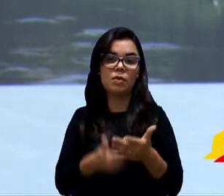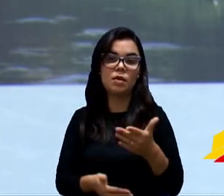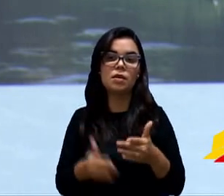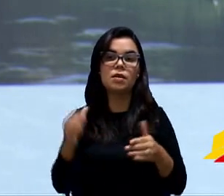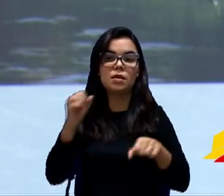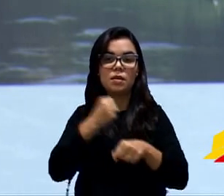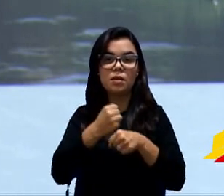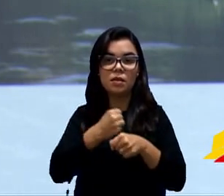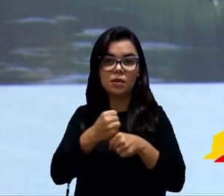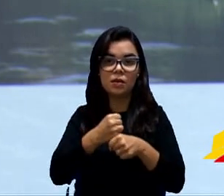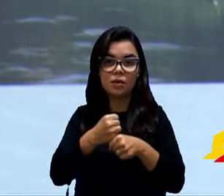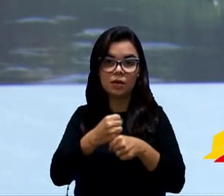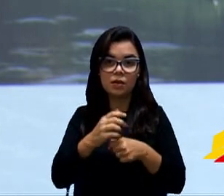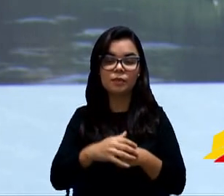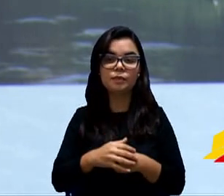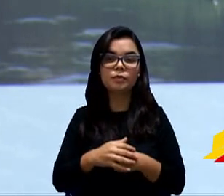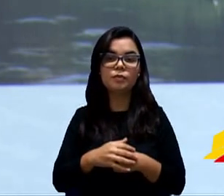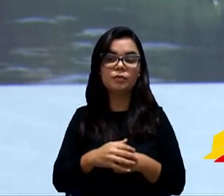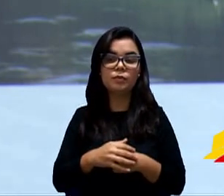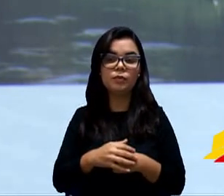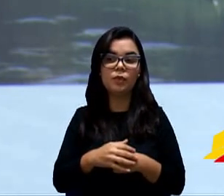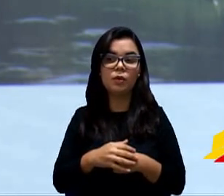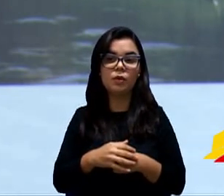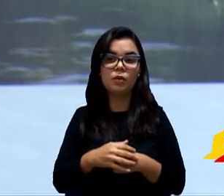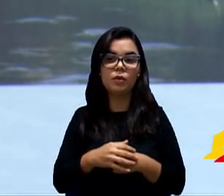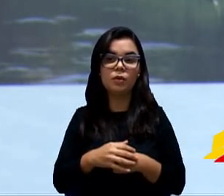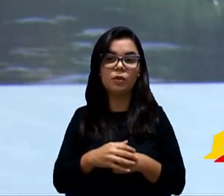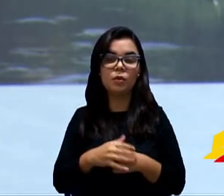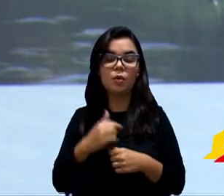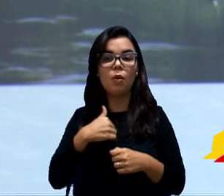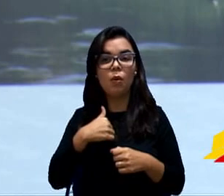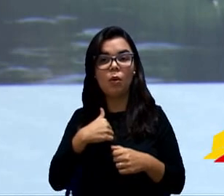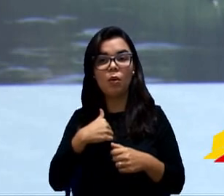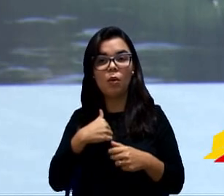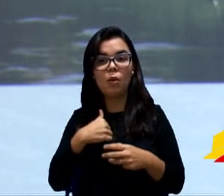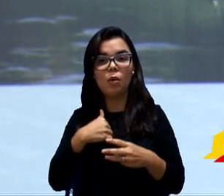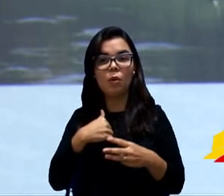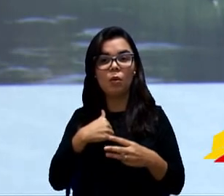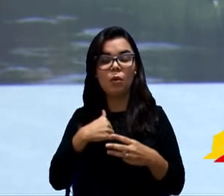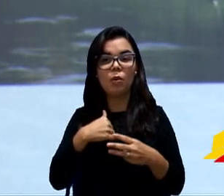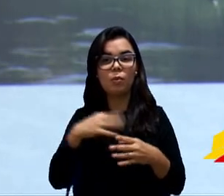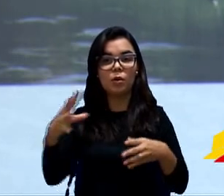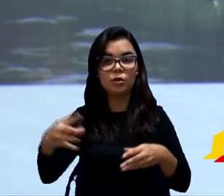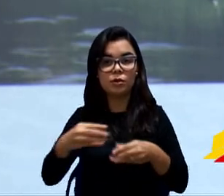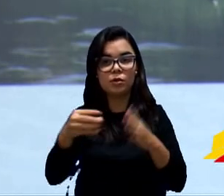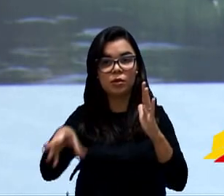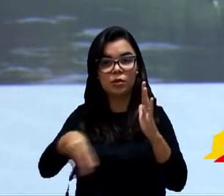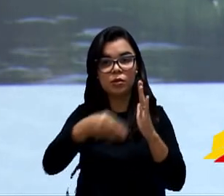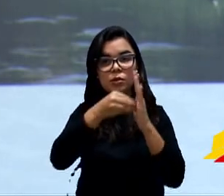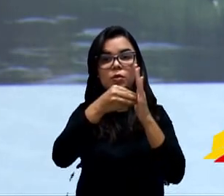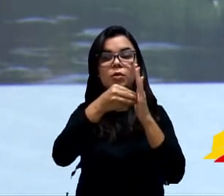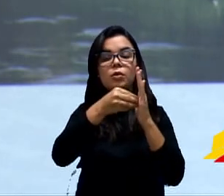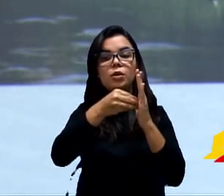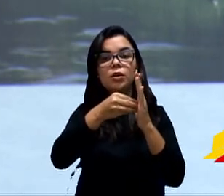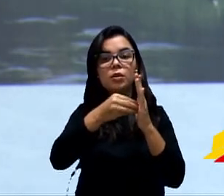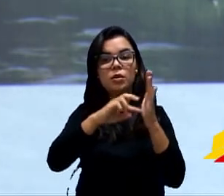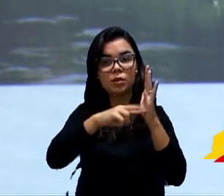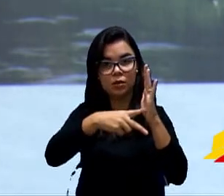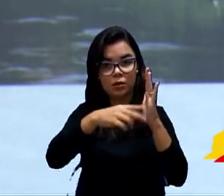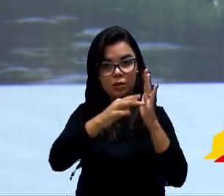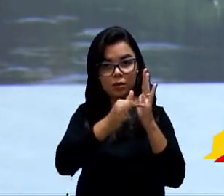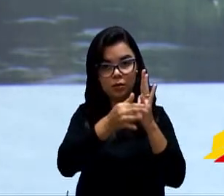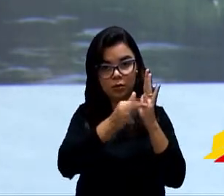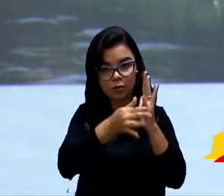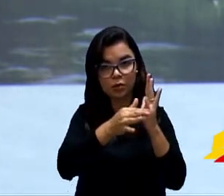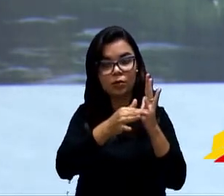ele é associado à Fundação, mas o dependente dele, não, agora ele pode incluir a janela, para que ele possa incluir, não tem custo